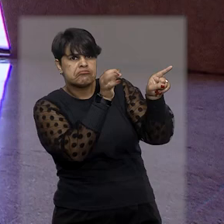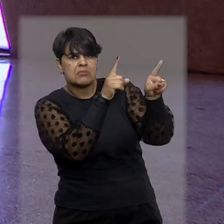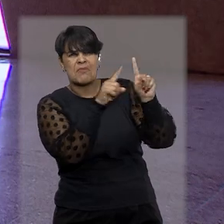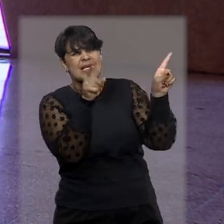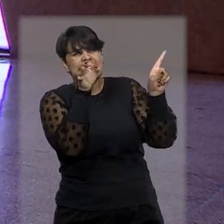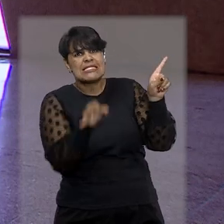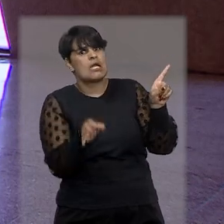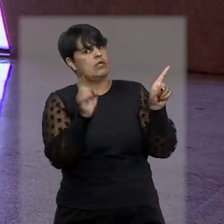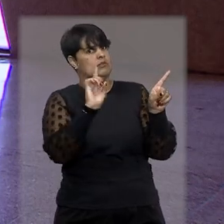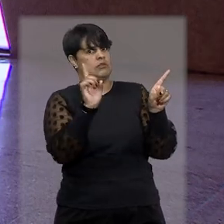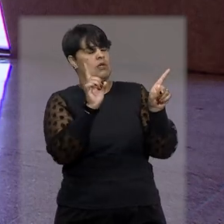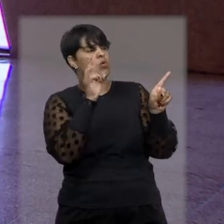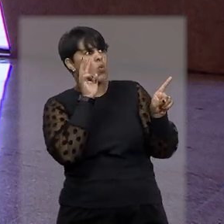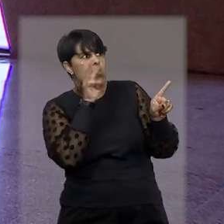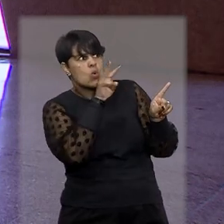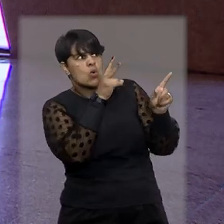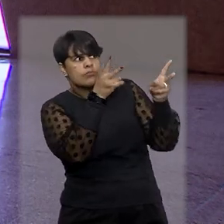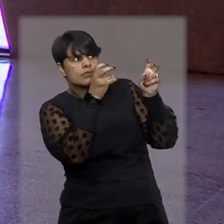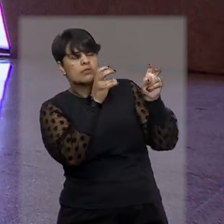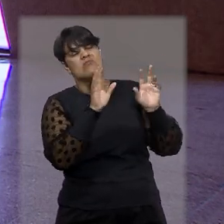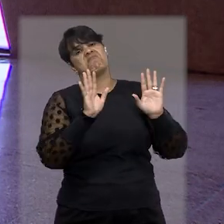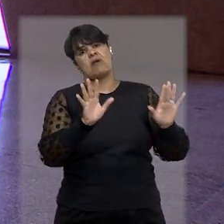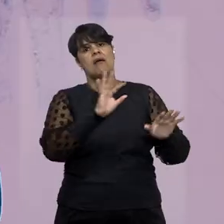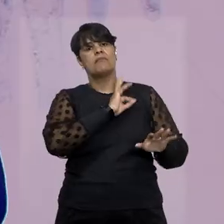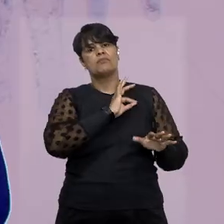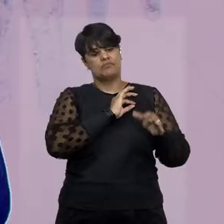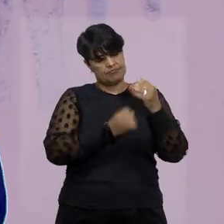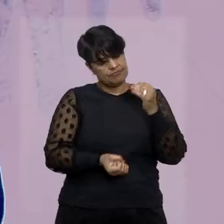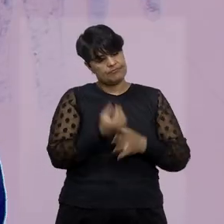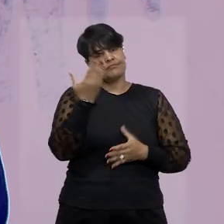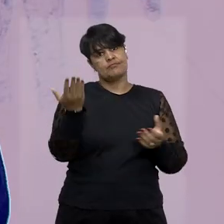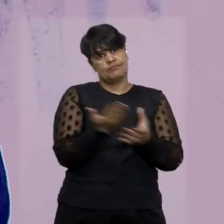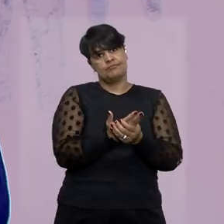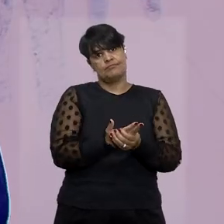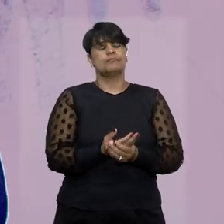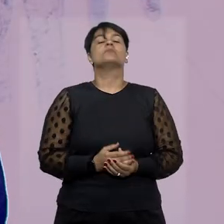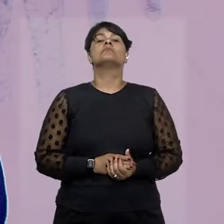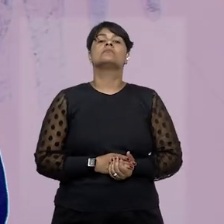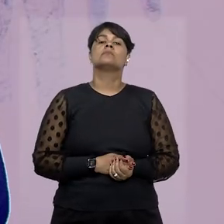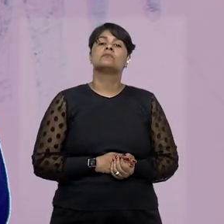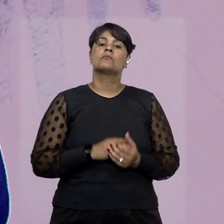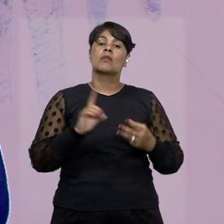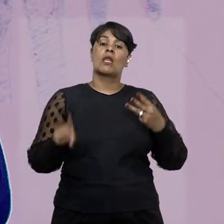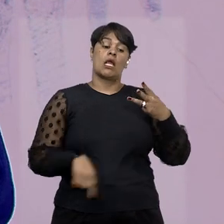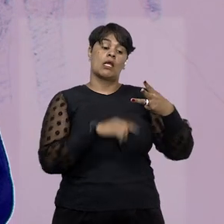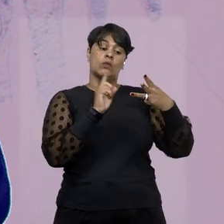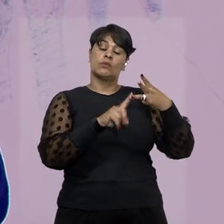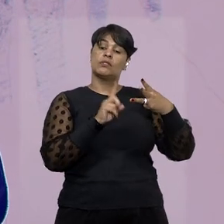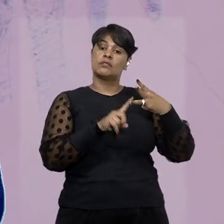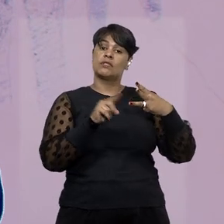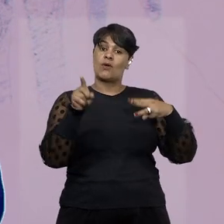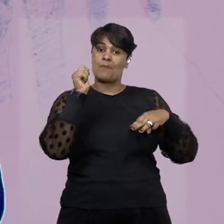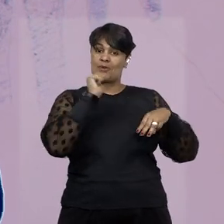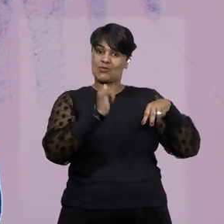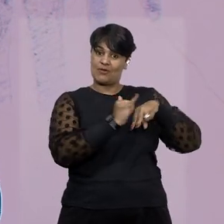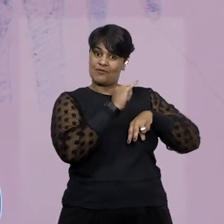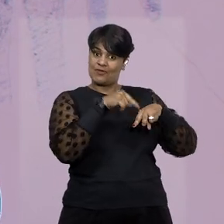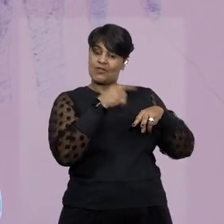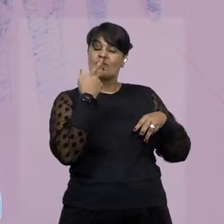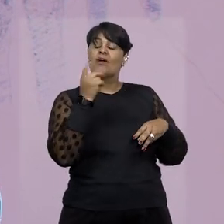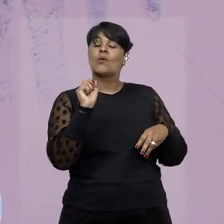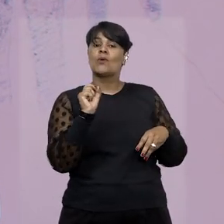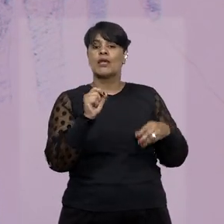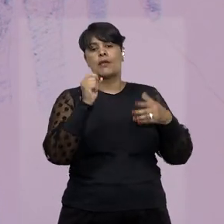não ter certeza se foi ele, foi instaurada a ação penal. E no terceiro caso analisado, a vítima descreveu as características do